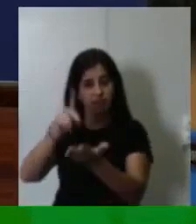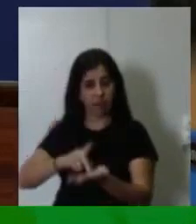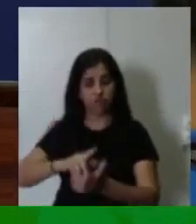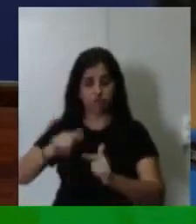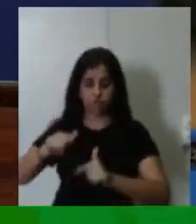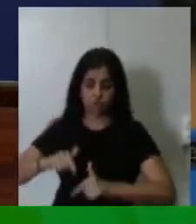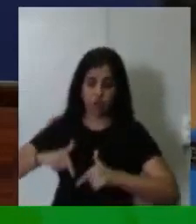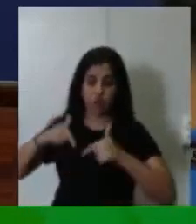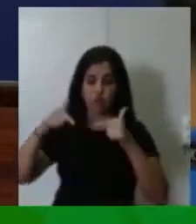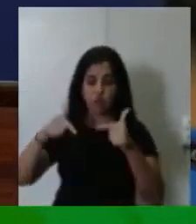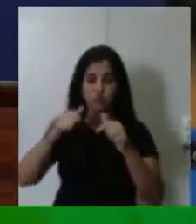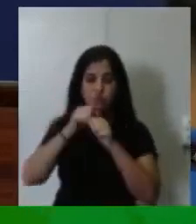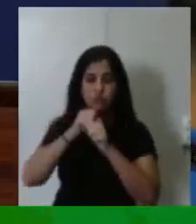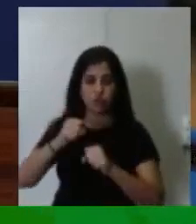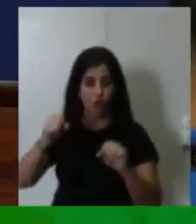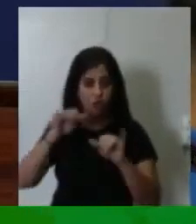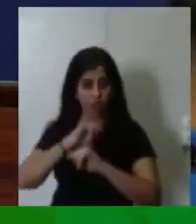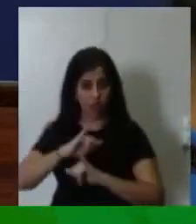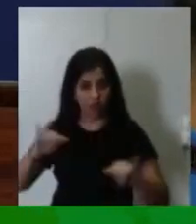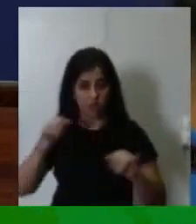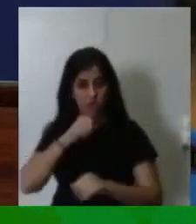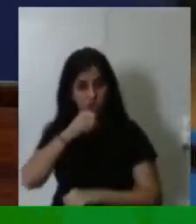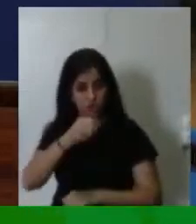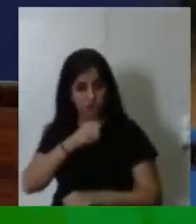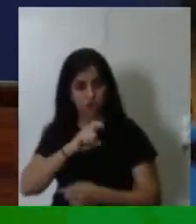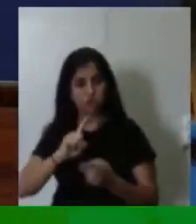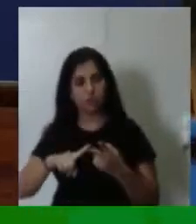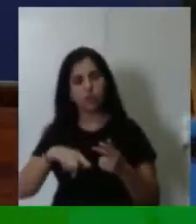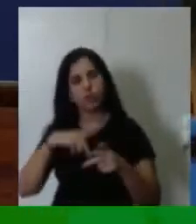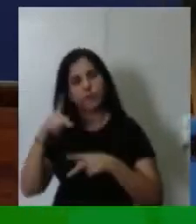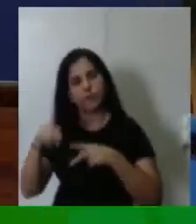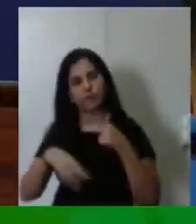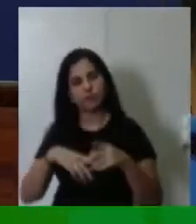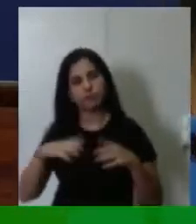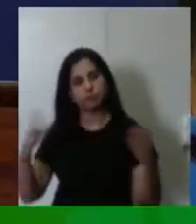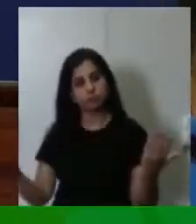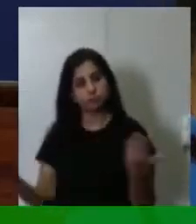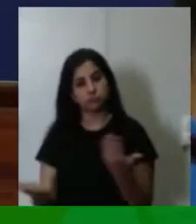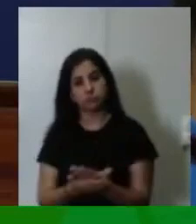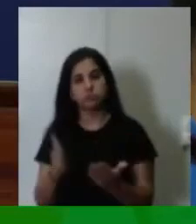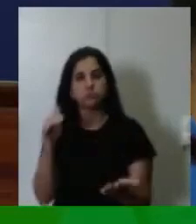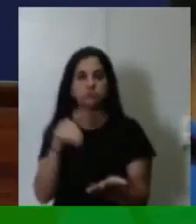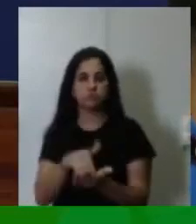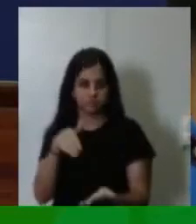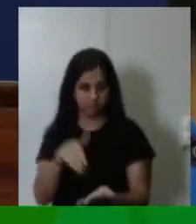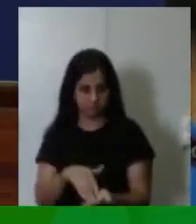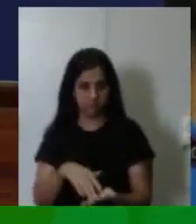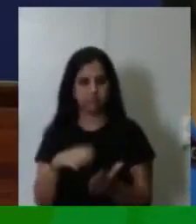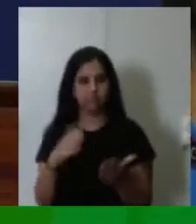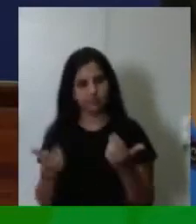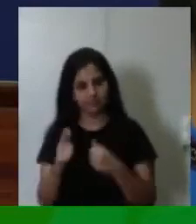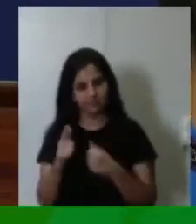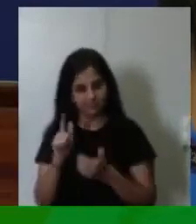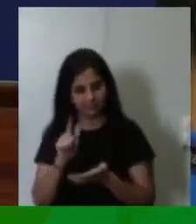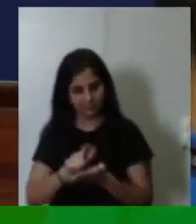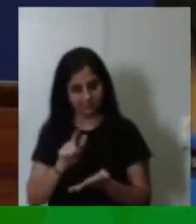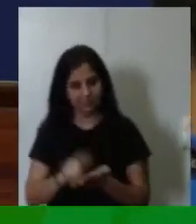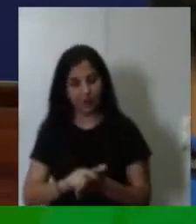e do povo. E para concluir, virei a página, a última folha para encerrar.